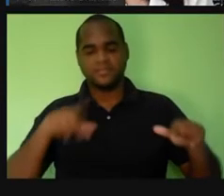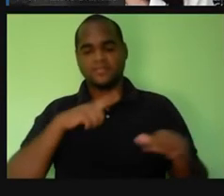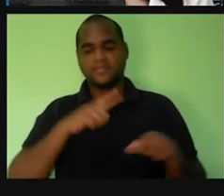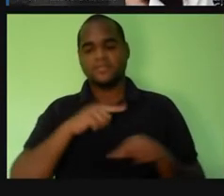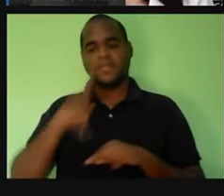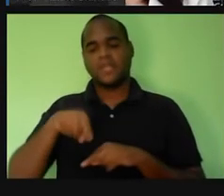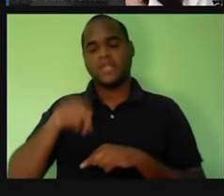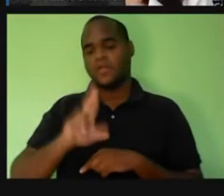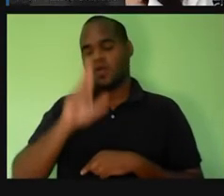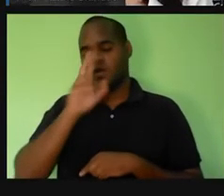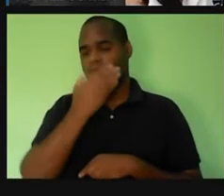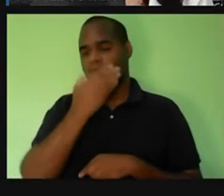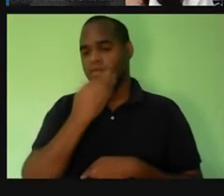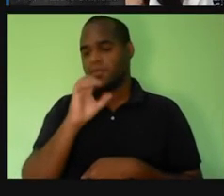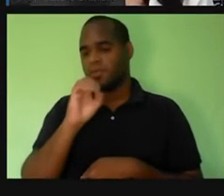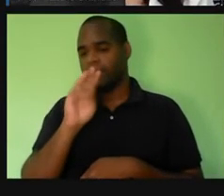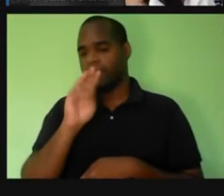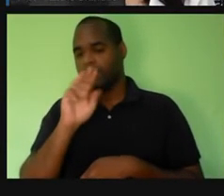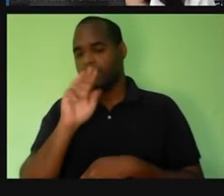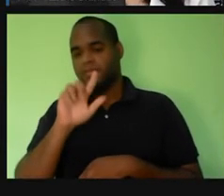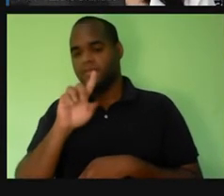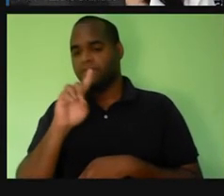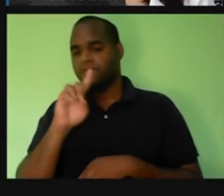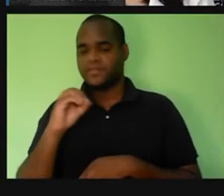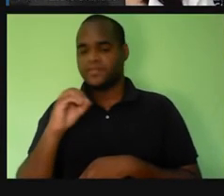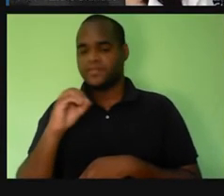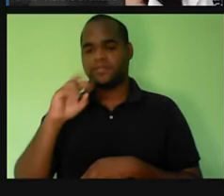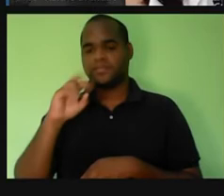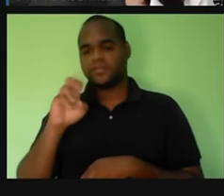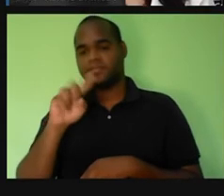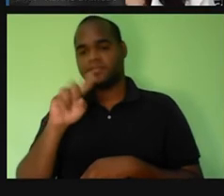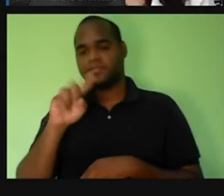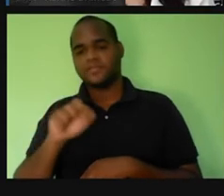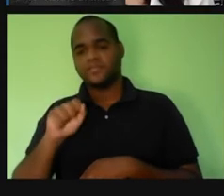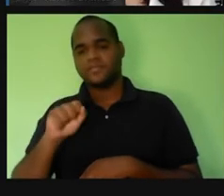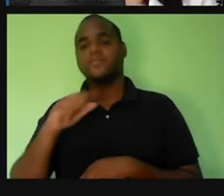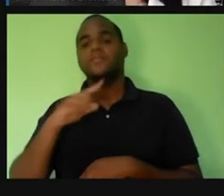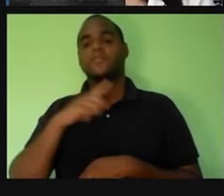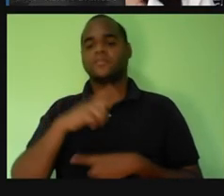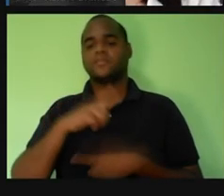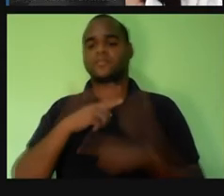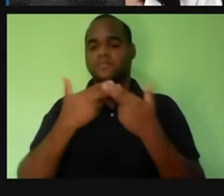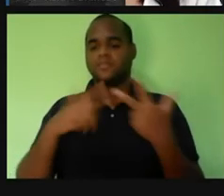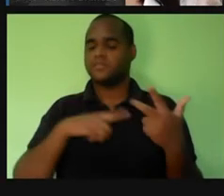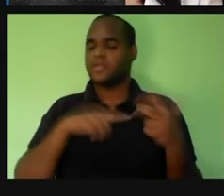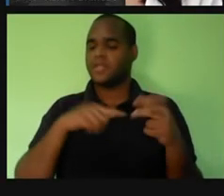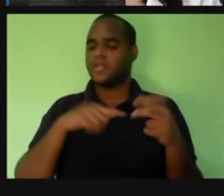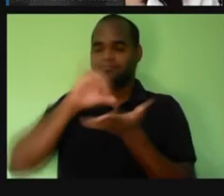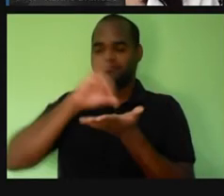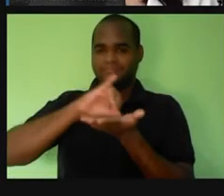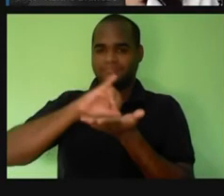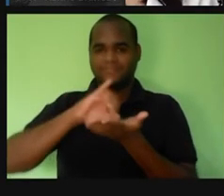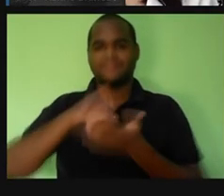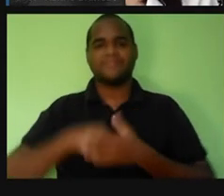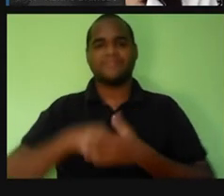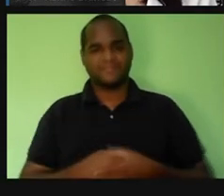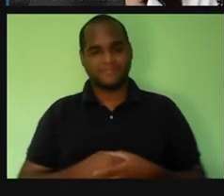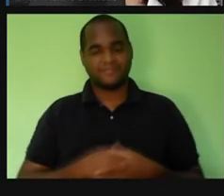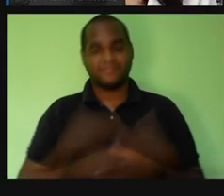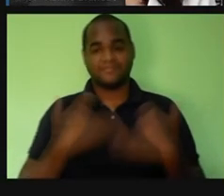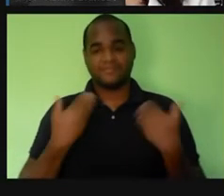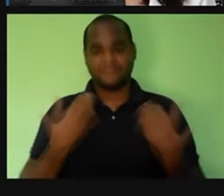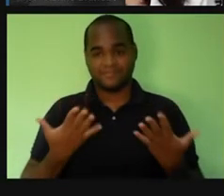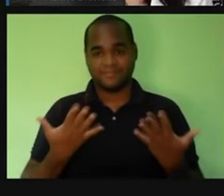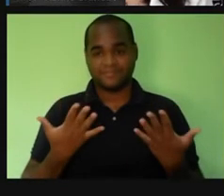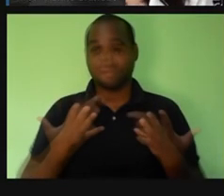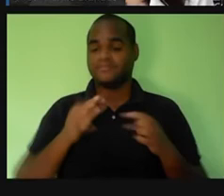ele teve que combater três doenças que causavam estragos na capital, que até então era o Rio de